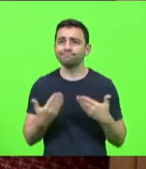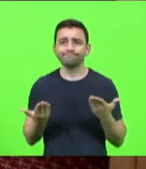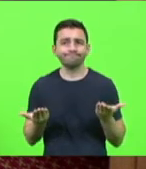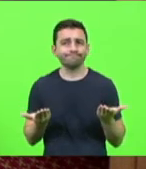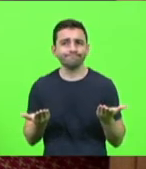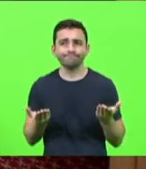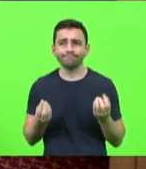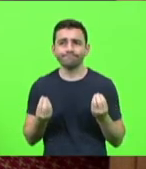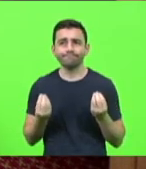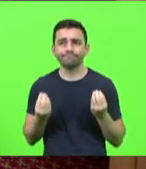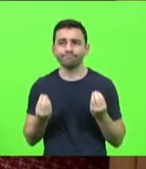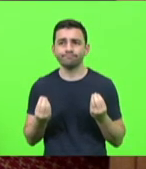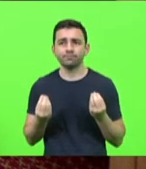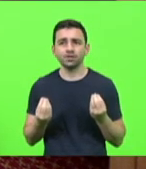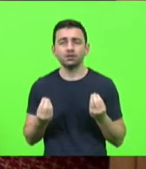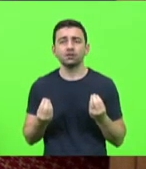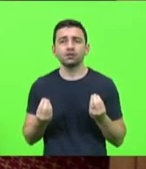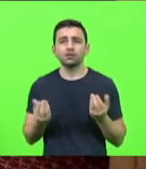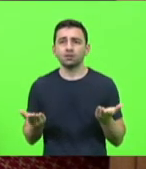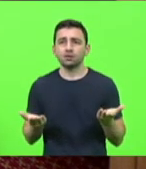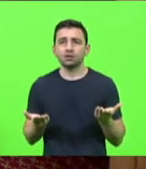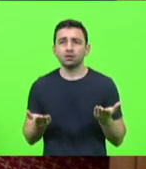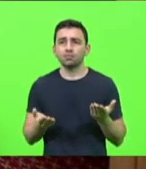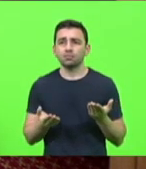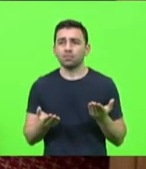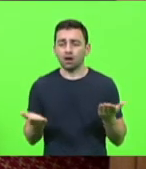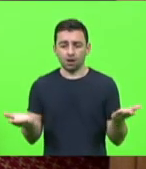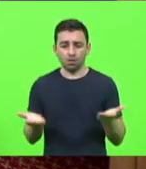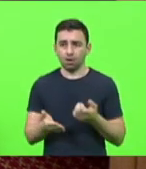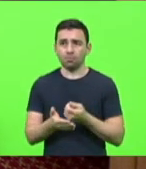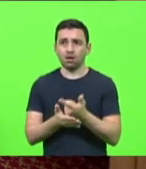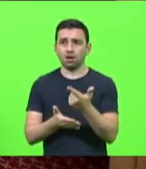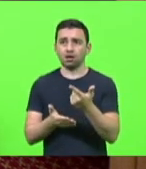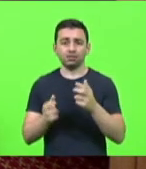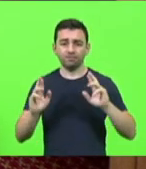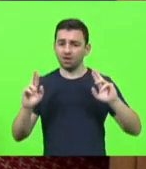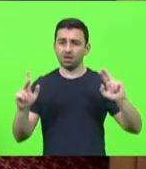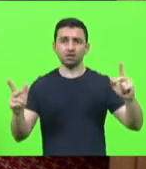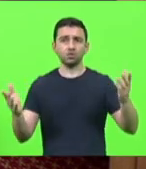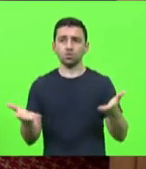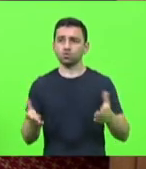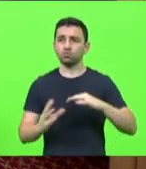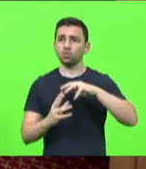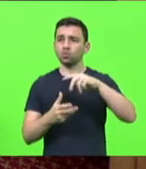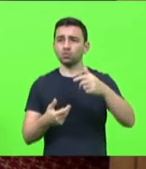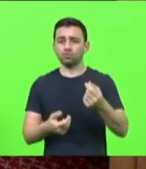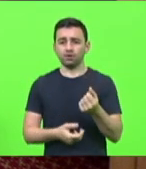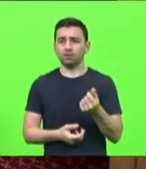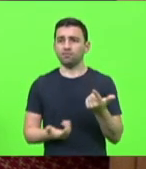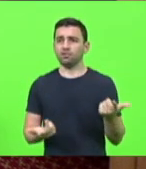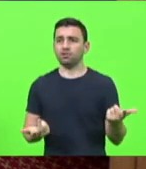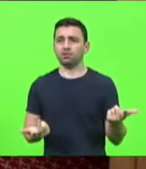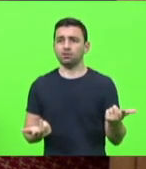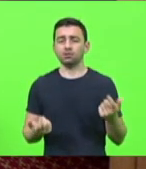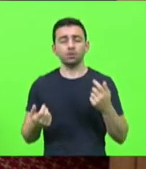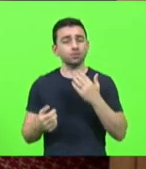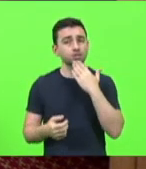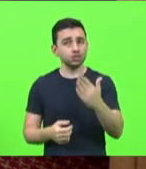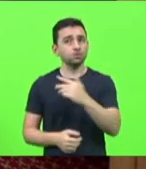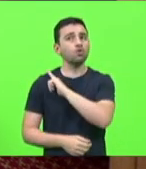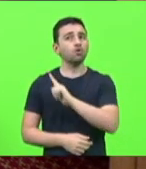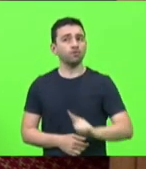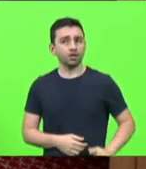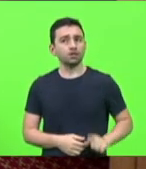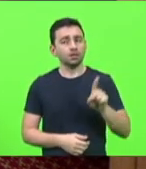algo que se paga fora da realidade do que nós estamos vivendo no dia de hoje então nosso pedido é para que o governo para a